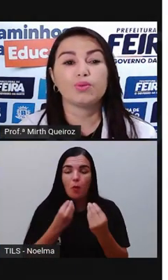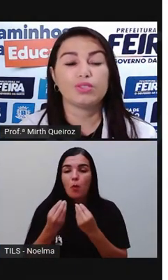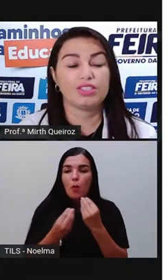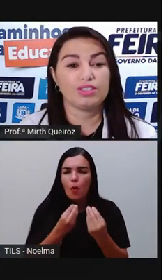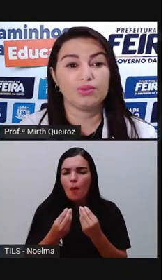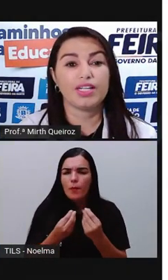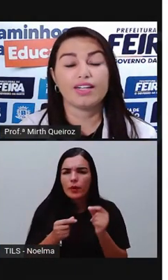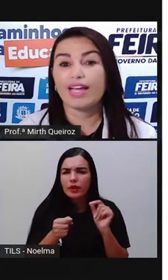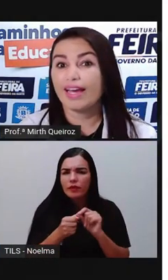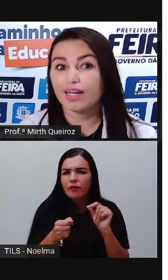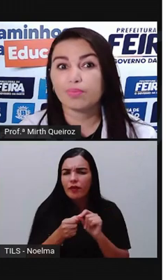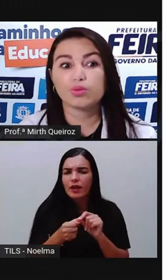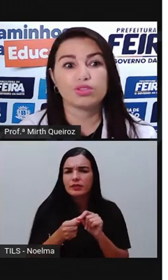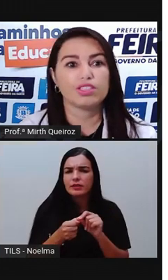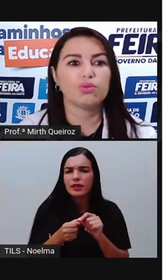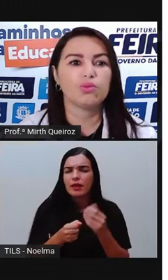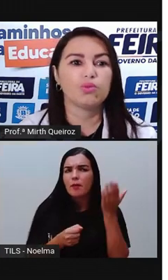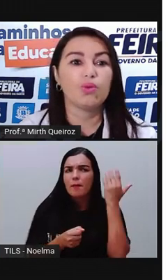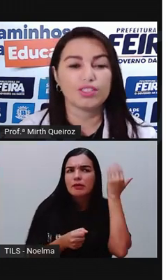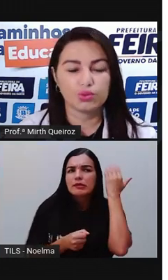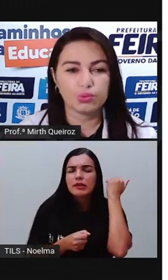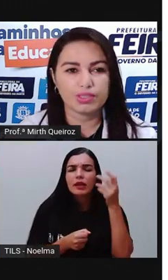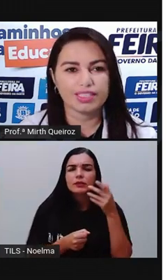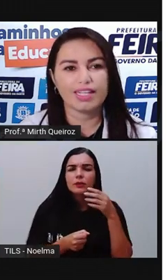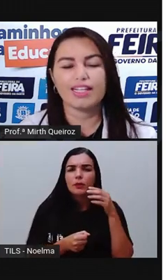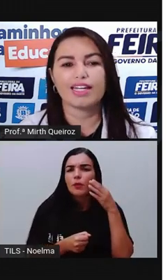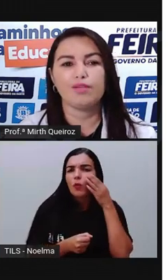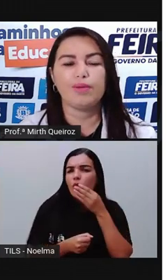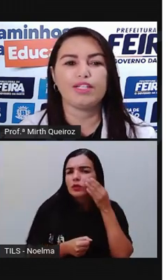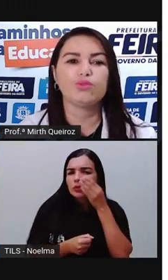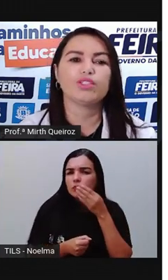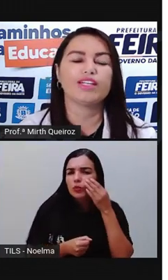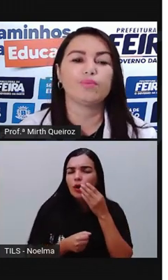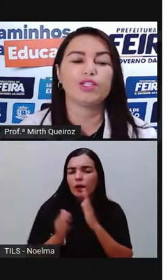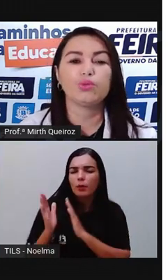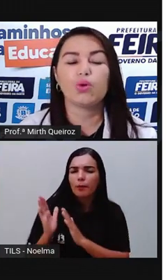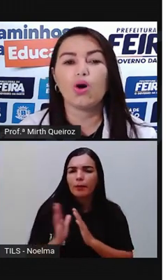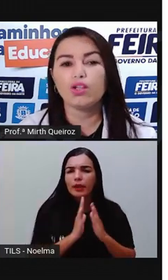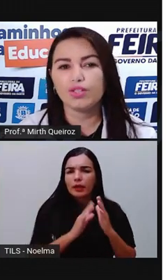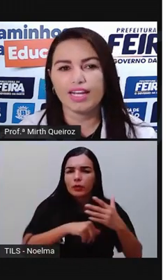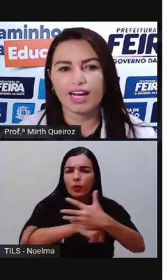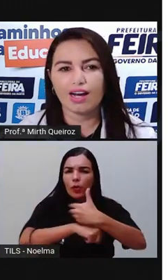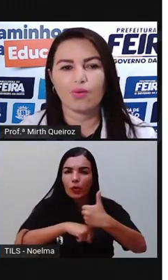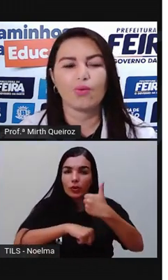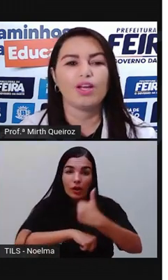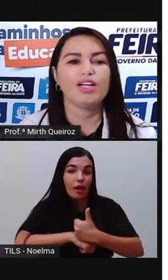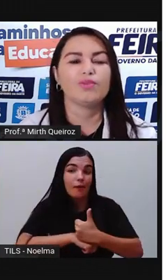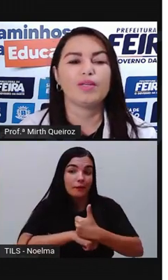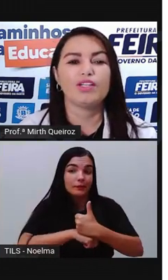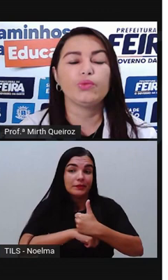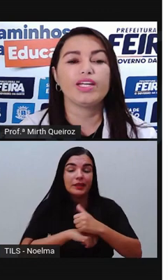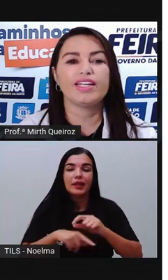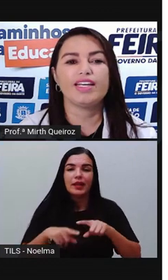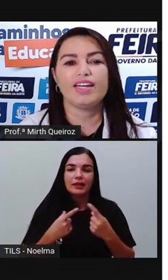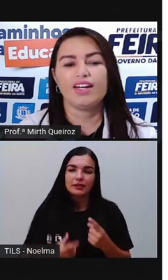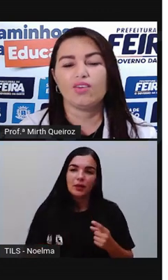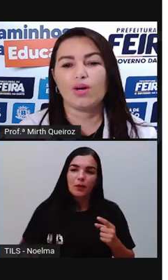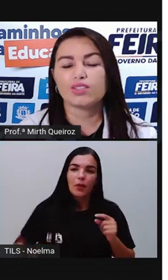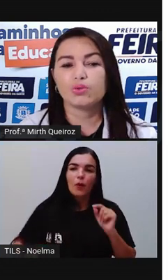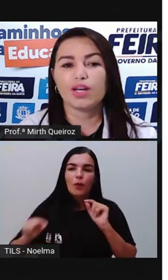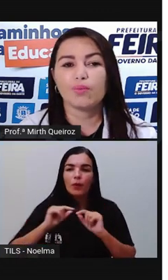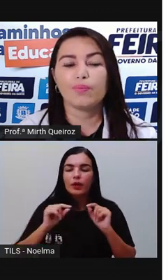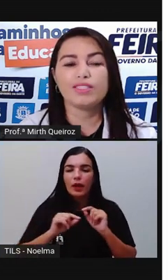é produzido, era produzido o açúcar naquele período, no período colonial, período em que